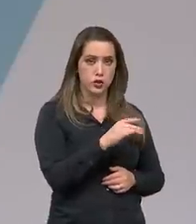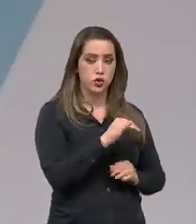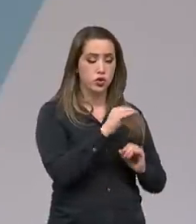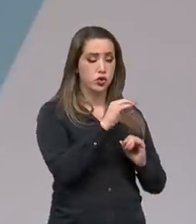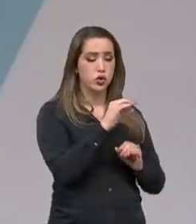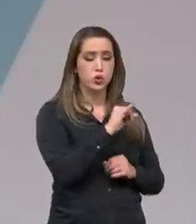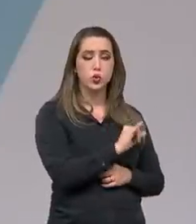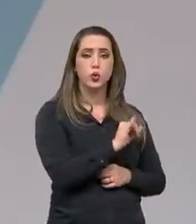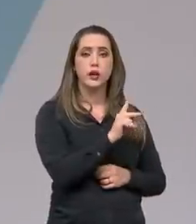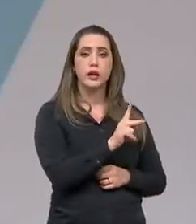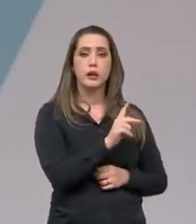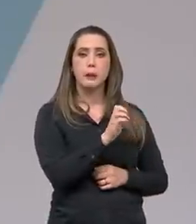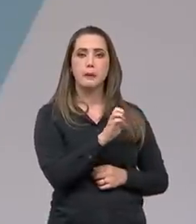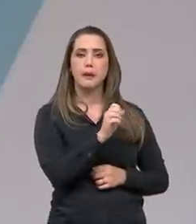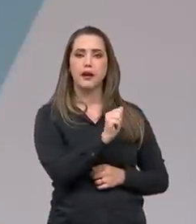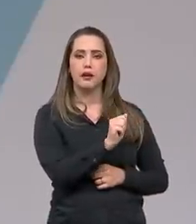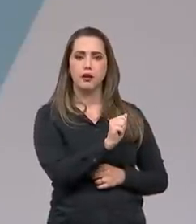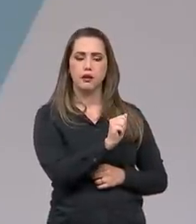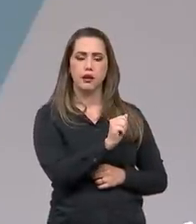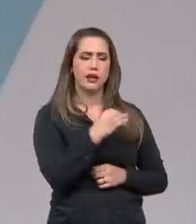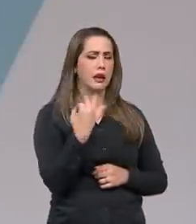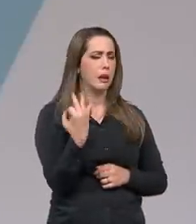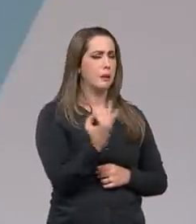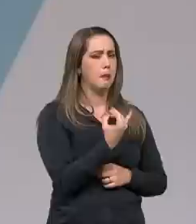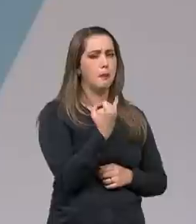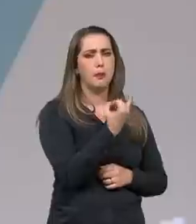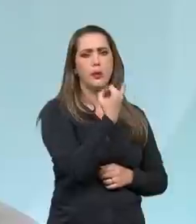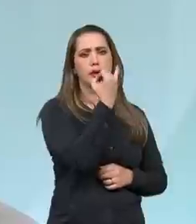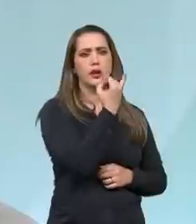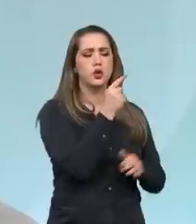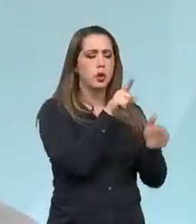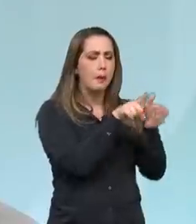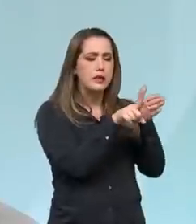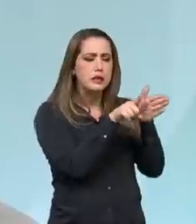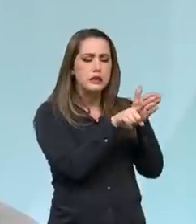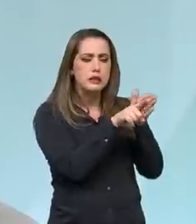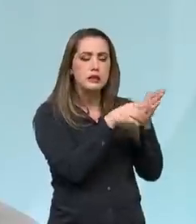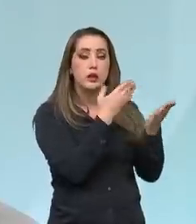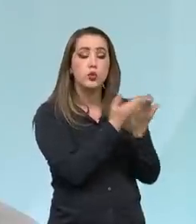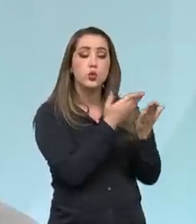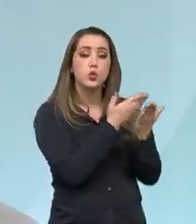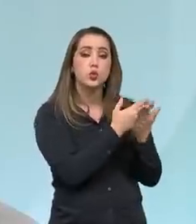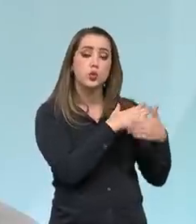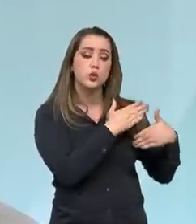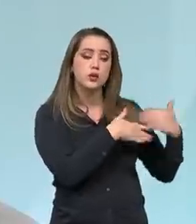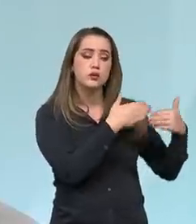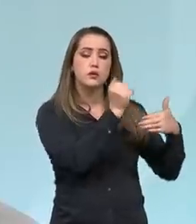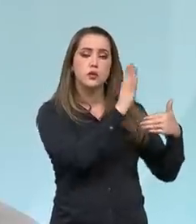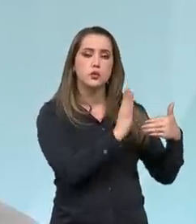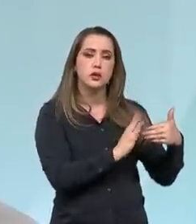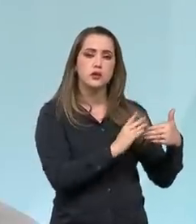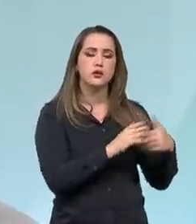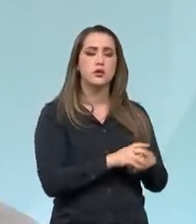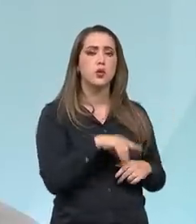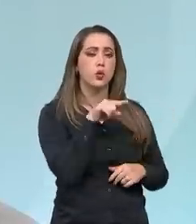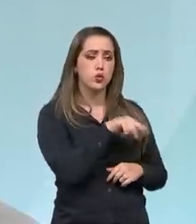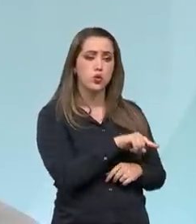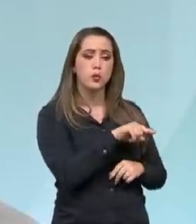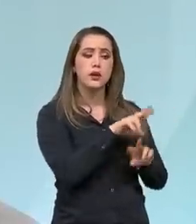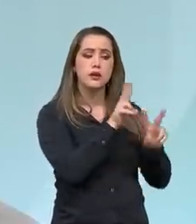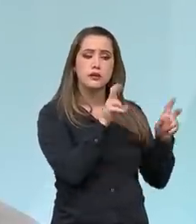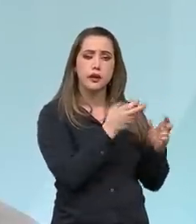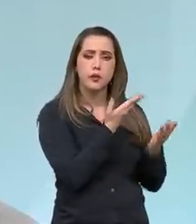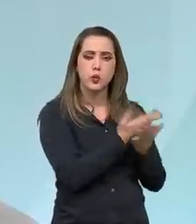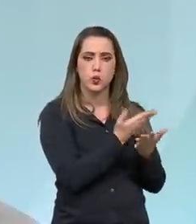excelência no país, no que diz respeito à pesquisa, análise sobre o desenvolvimento do Brasil. Sobre esse estudo